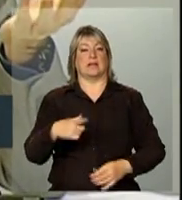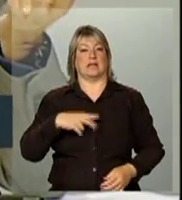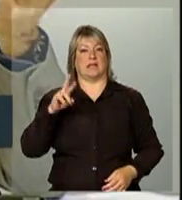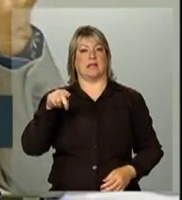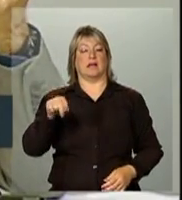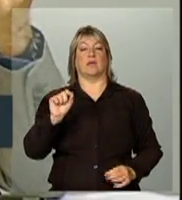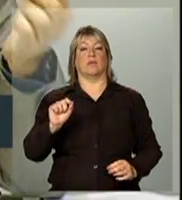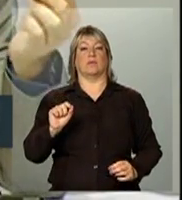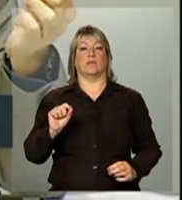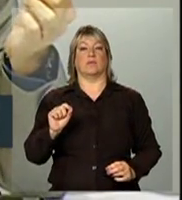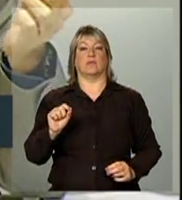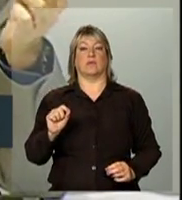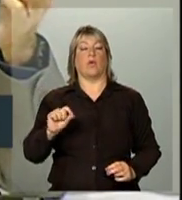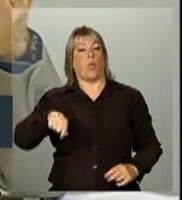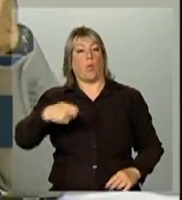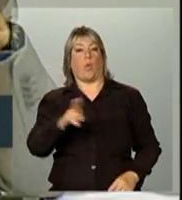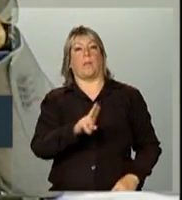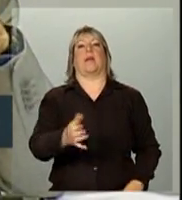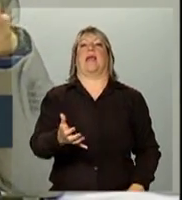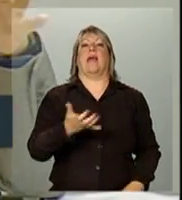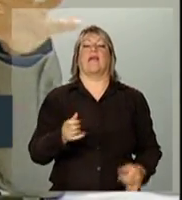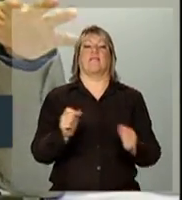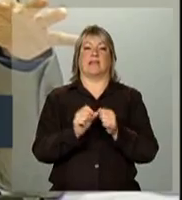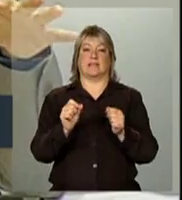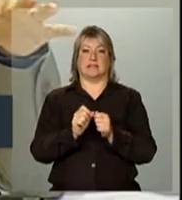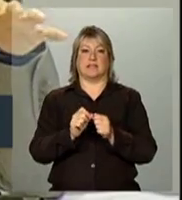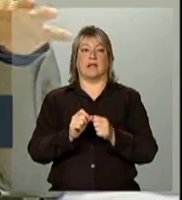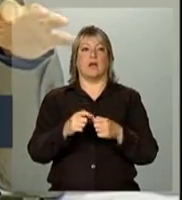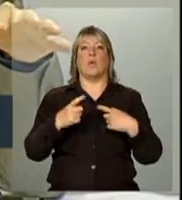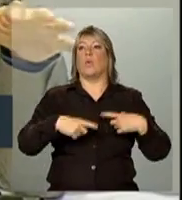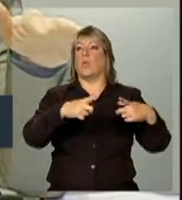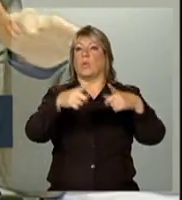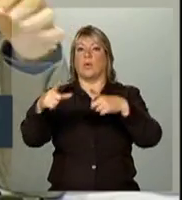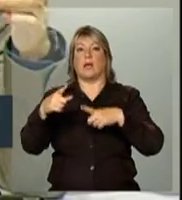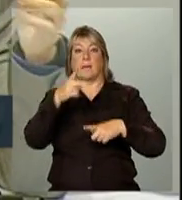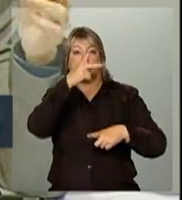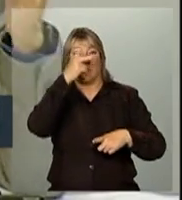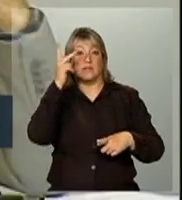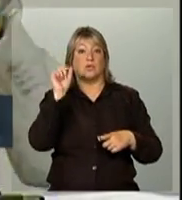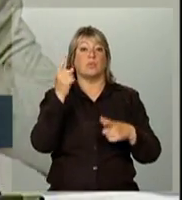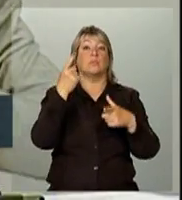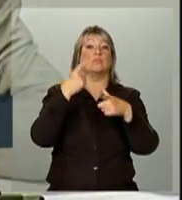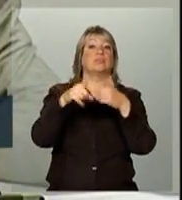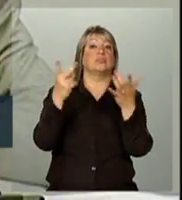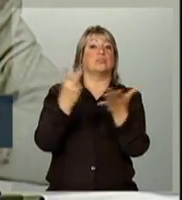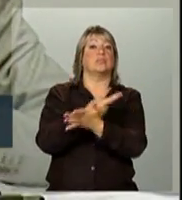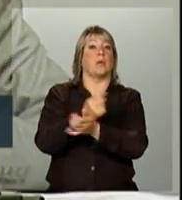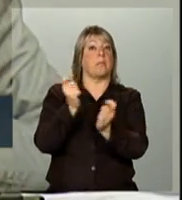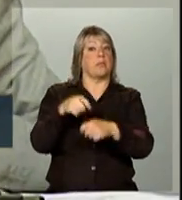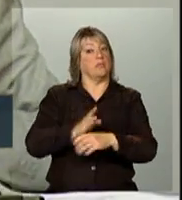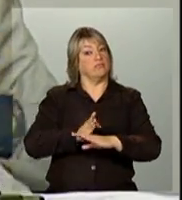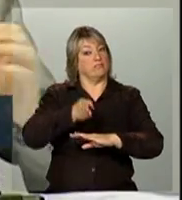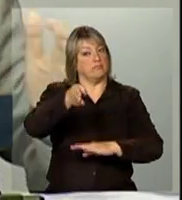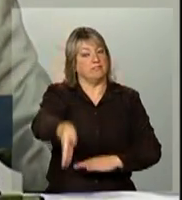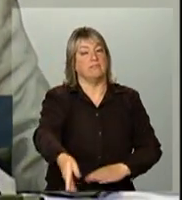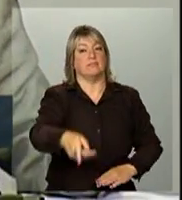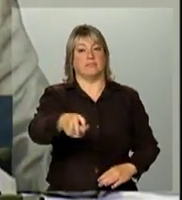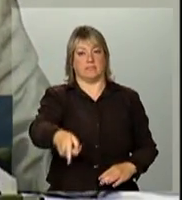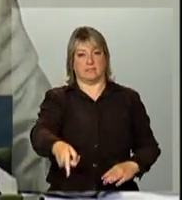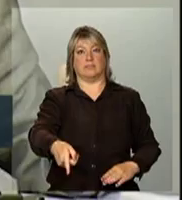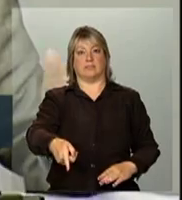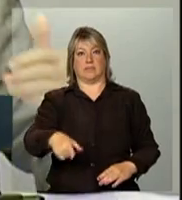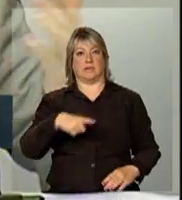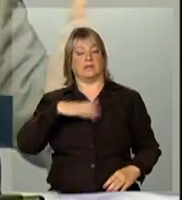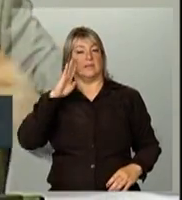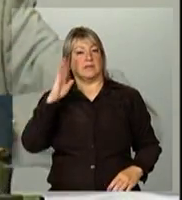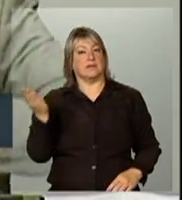foi o esforço que eu quero fazer. Quer dizer, fazendo em locais onde a população mais vulnerável está presente. Então, esse caminho é um caminho sem volta.